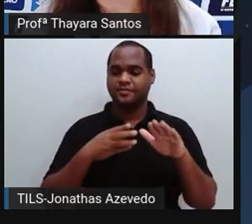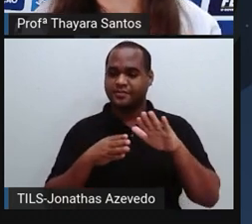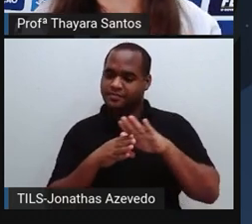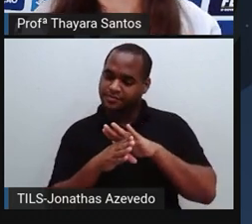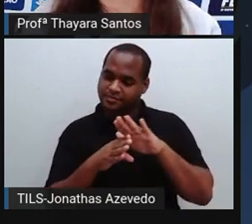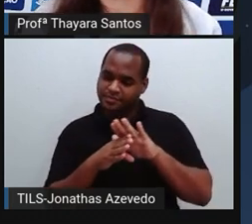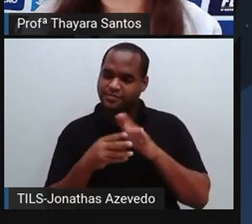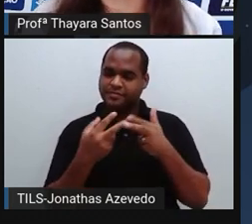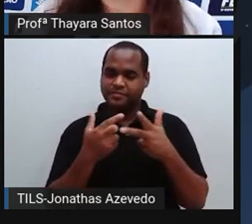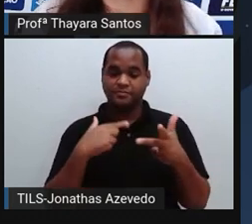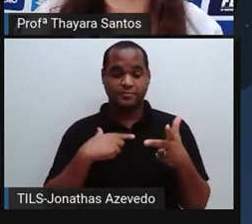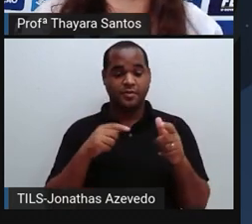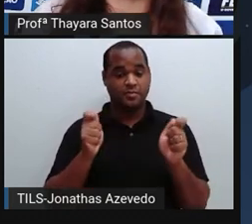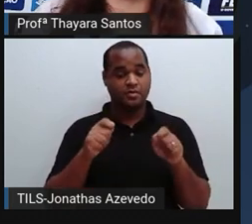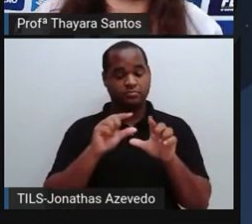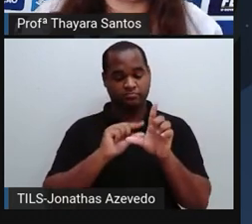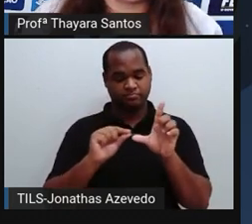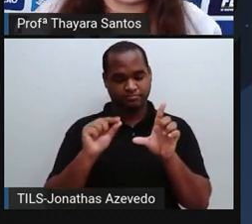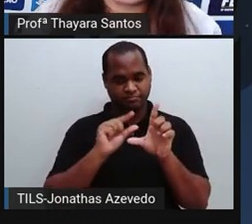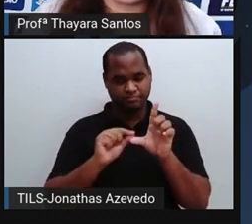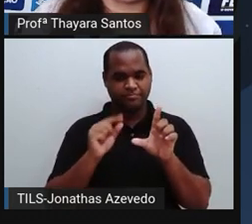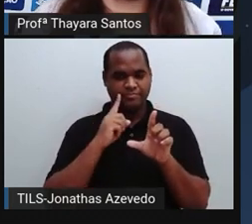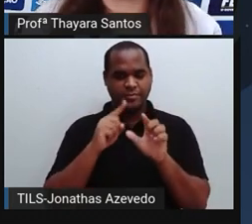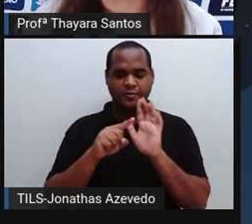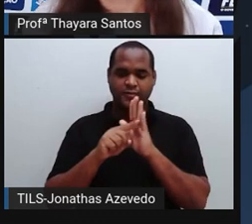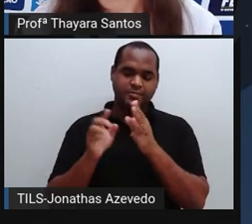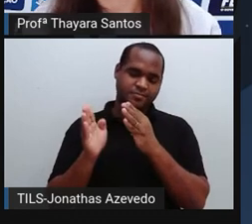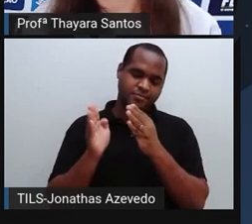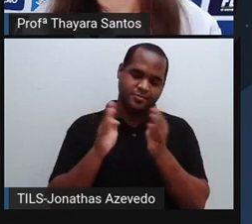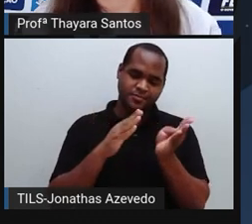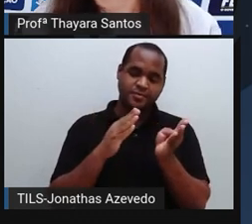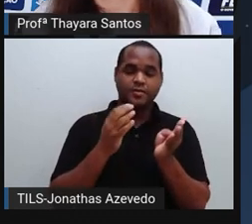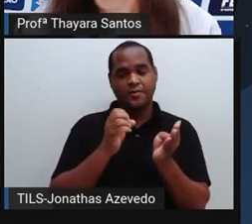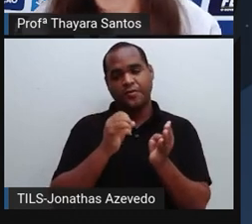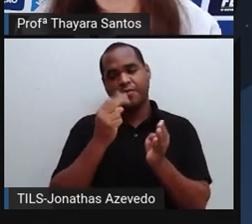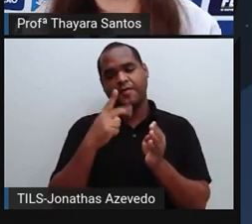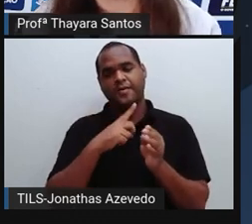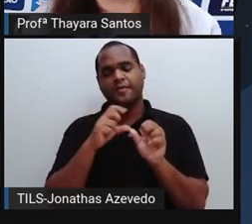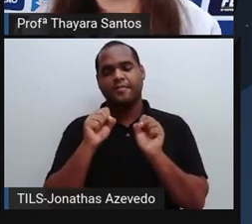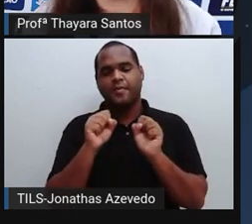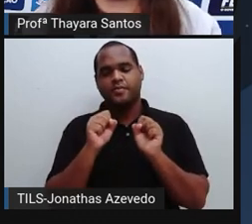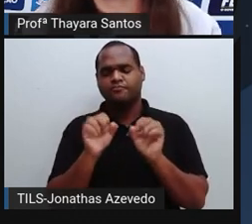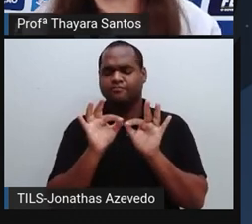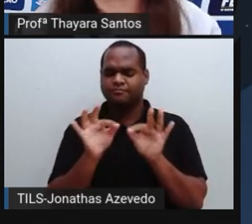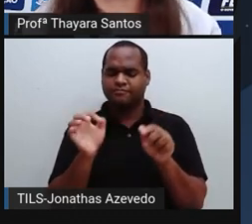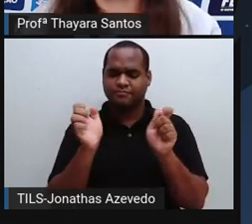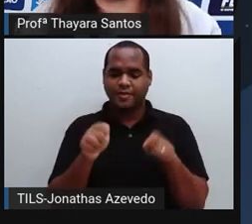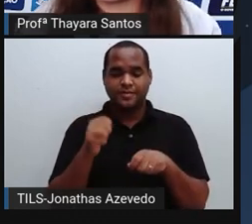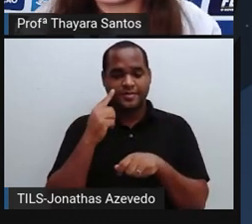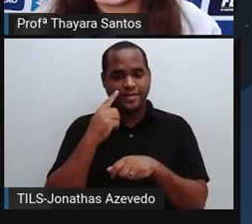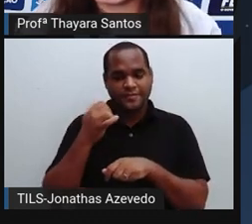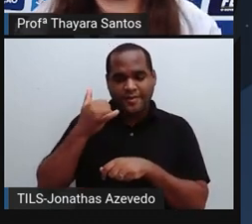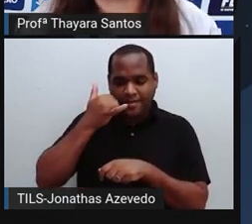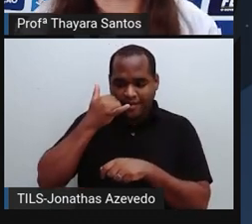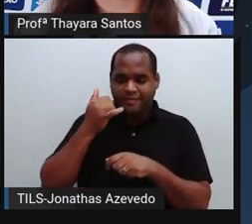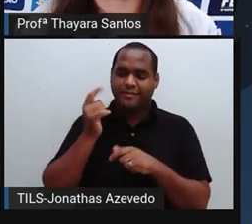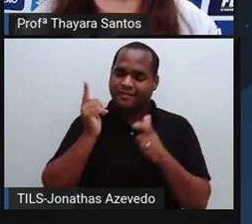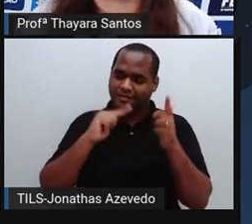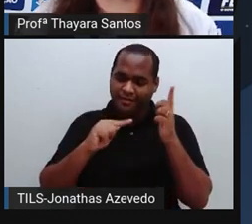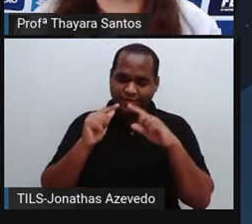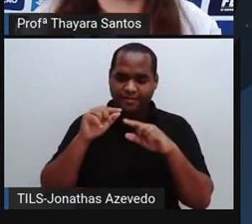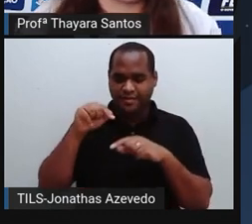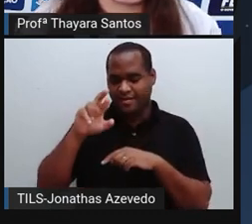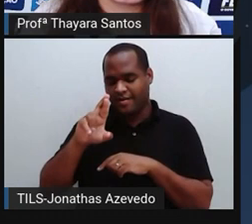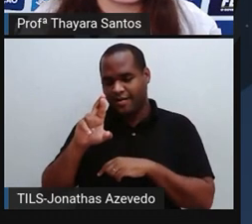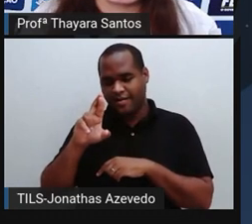ele, vocês podem acessar pelo link que vai estar na descrição desse vídeo. Ou então, vocês podem simplesmente apontar a câmera do celular de vocês aí para esse